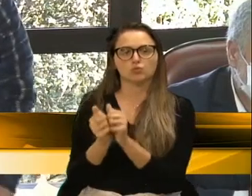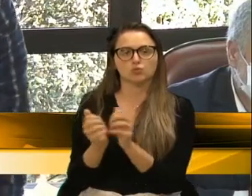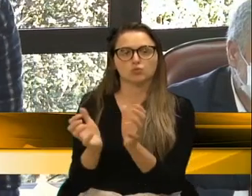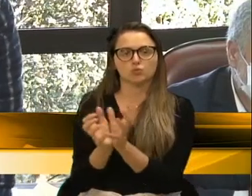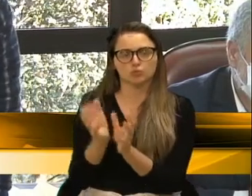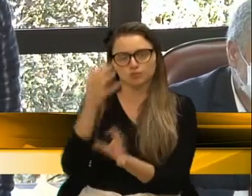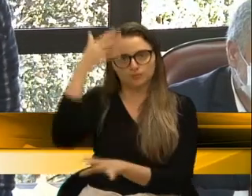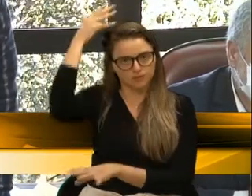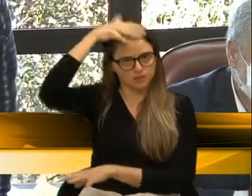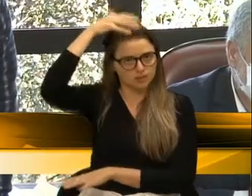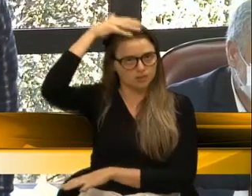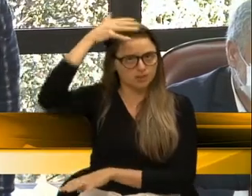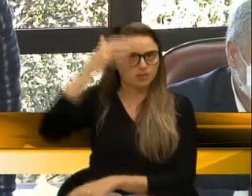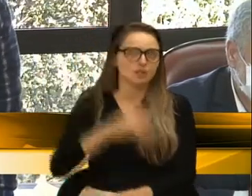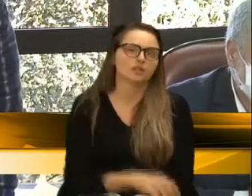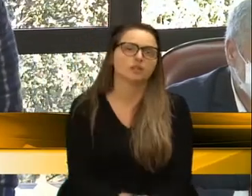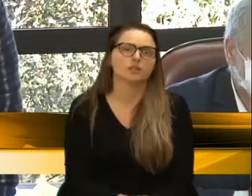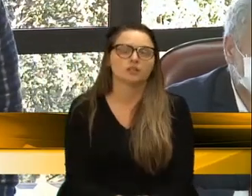parte.